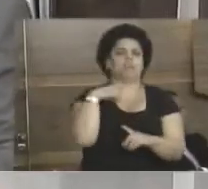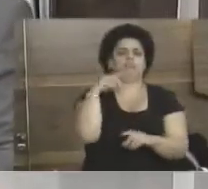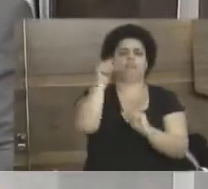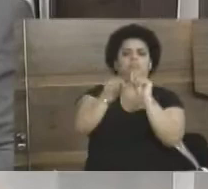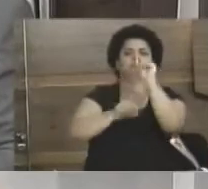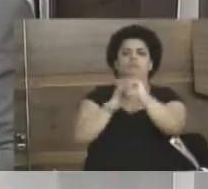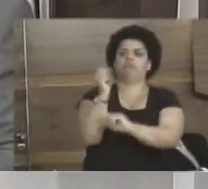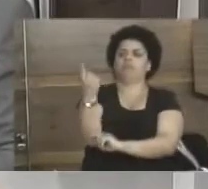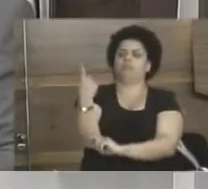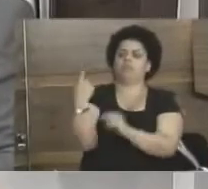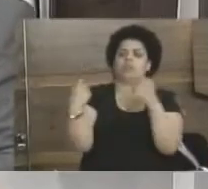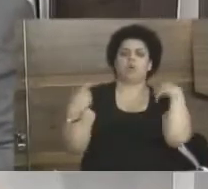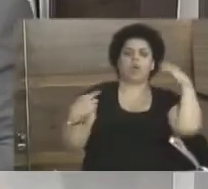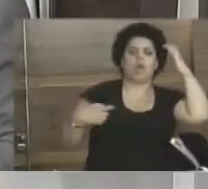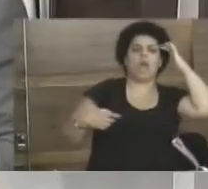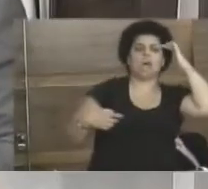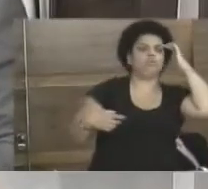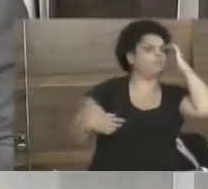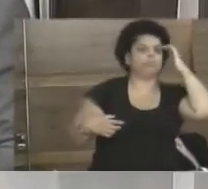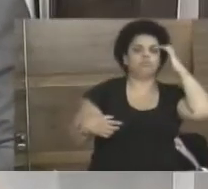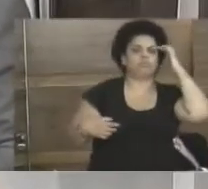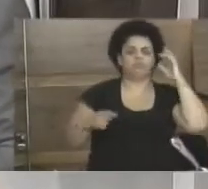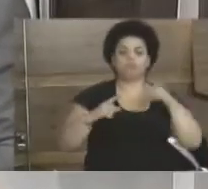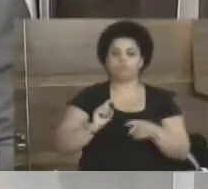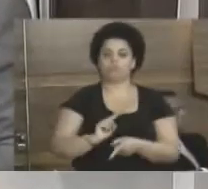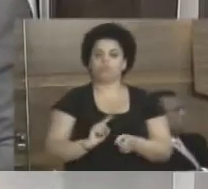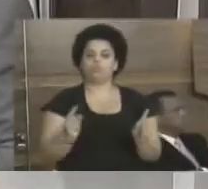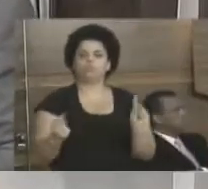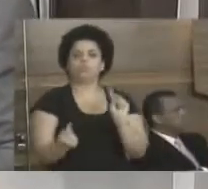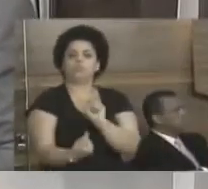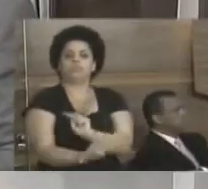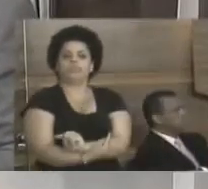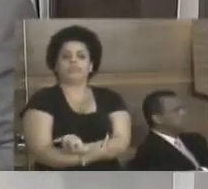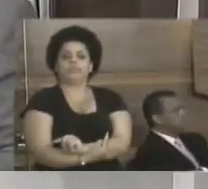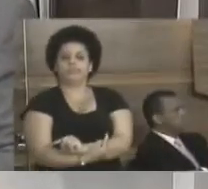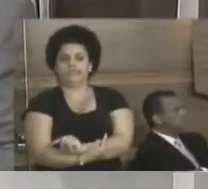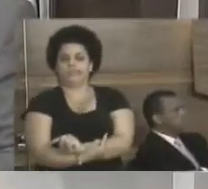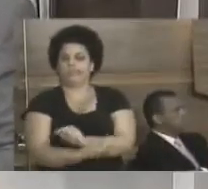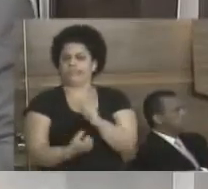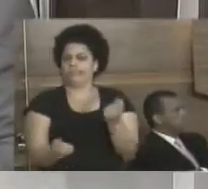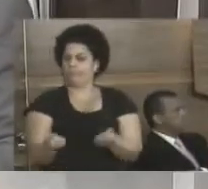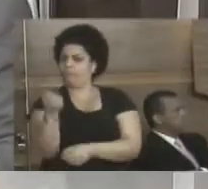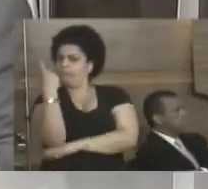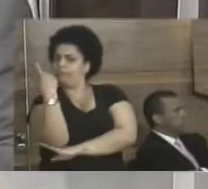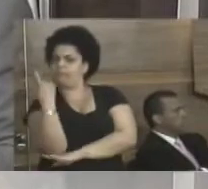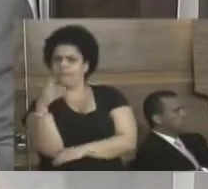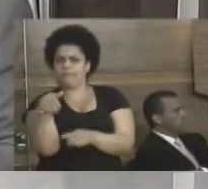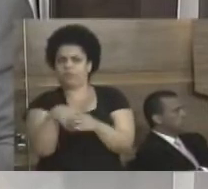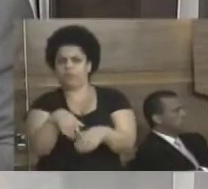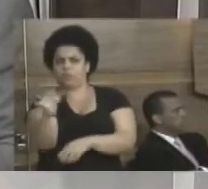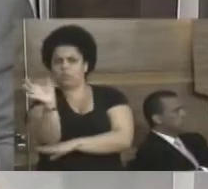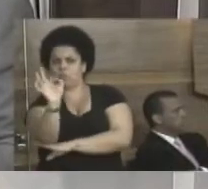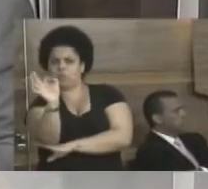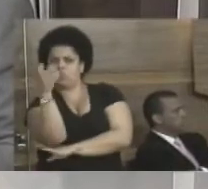estranha aí. Eu acho não, eu tenho certeza que é o contrário. Está ficando estranho e não votando.